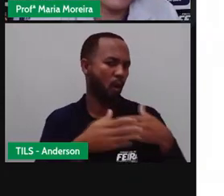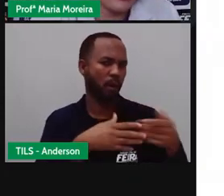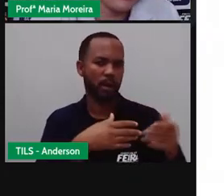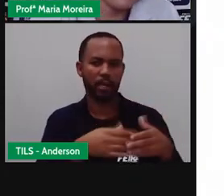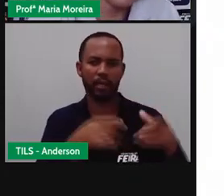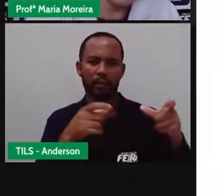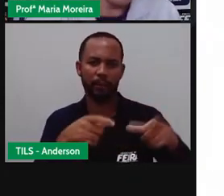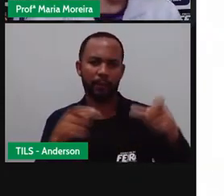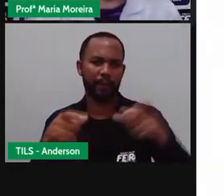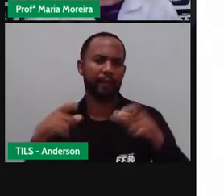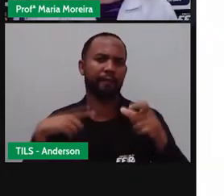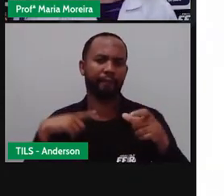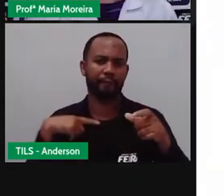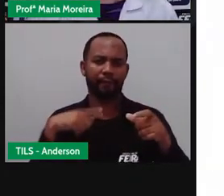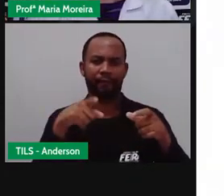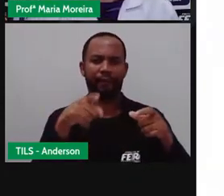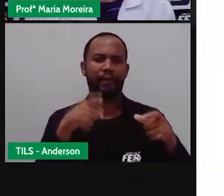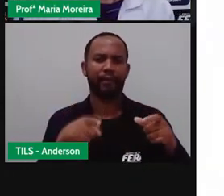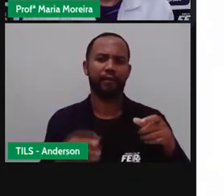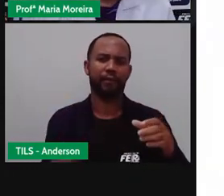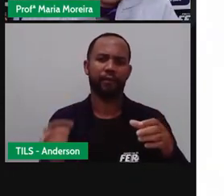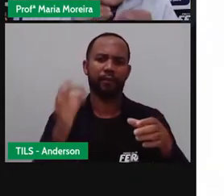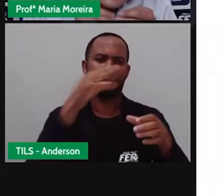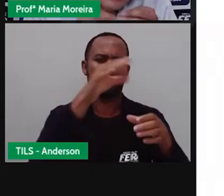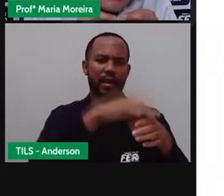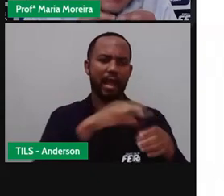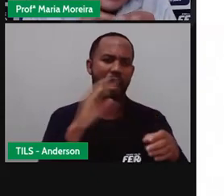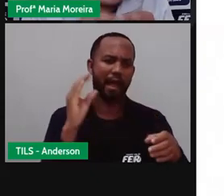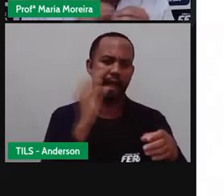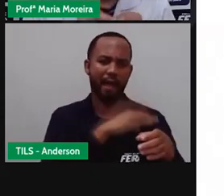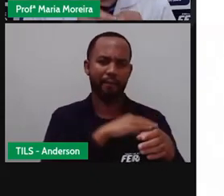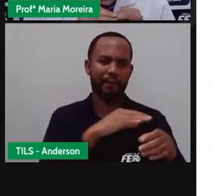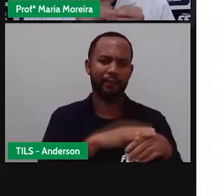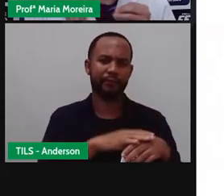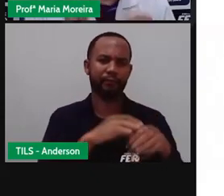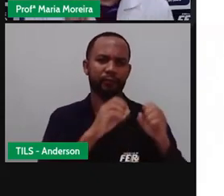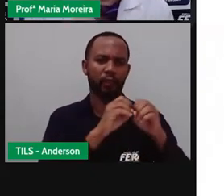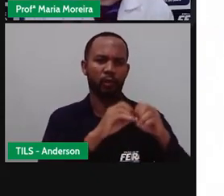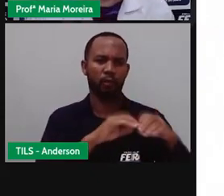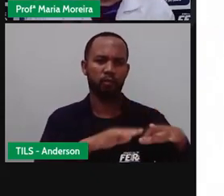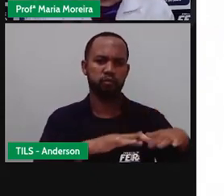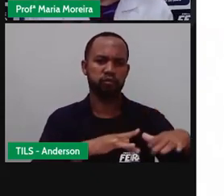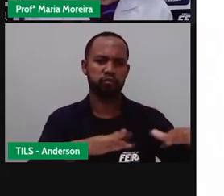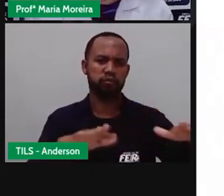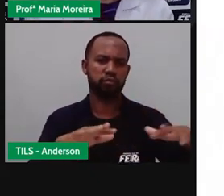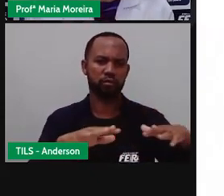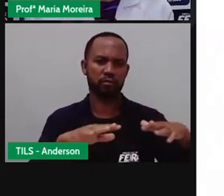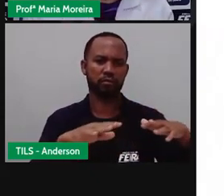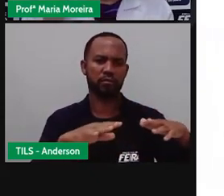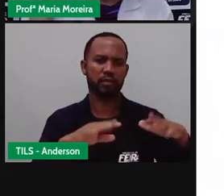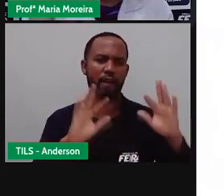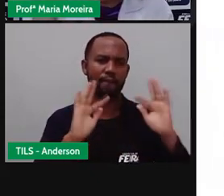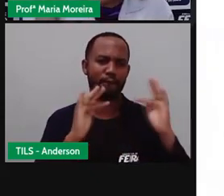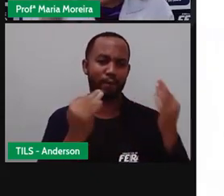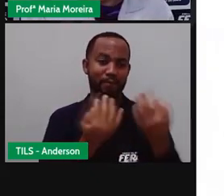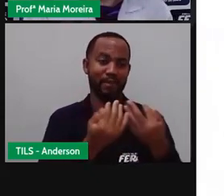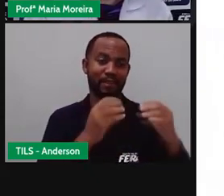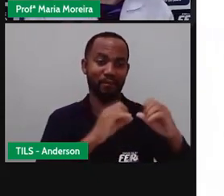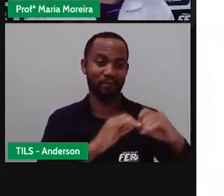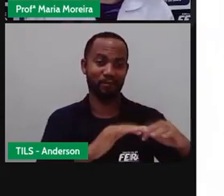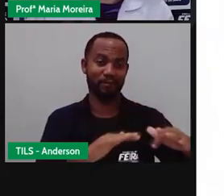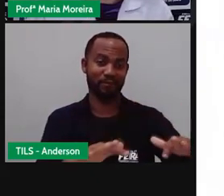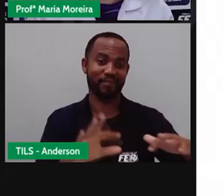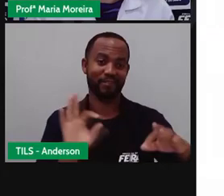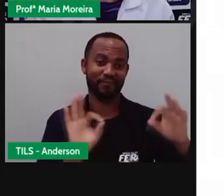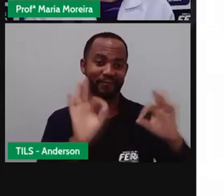O que é que tem? É besteira Naquela tampinha ali Pode acumular água E dentro daquela